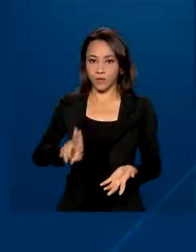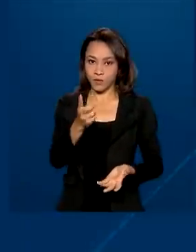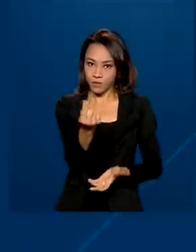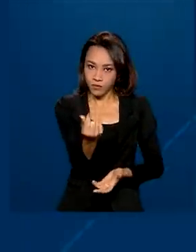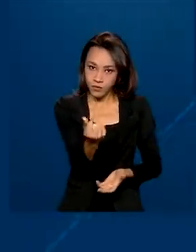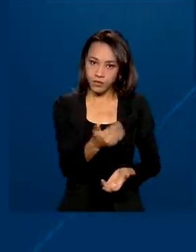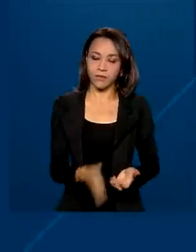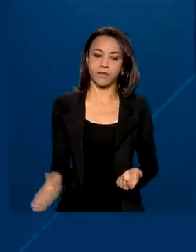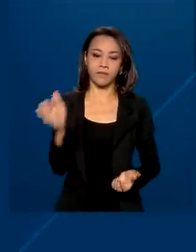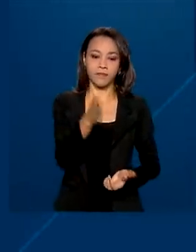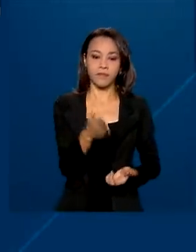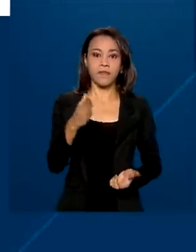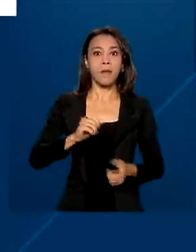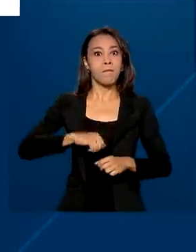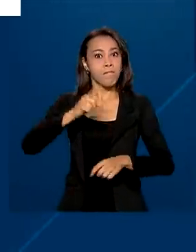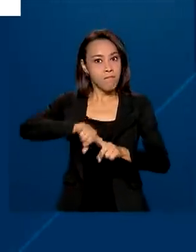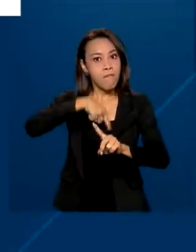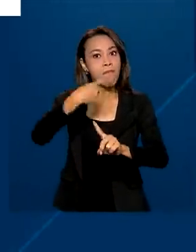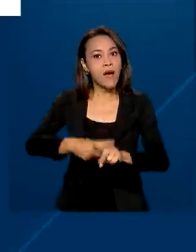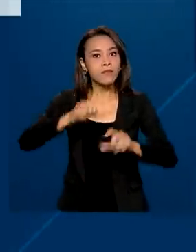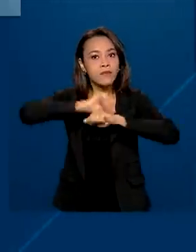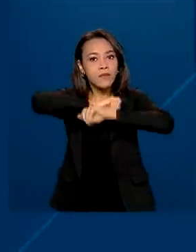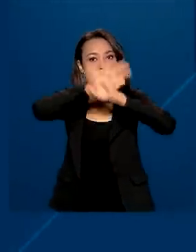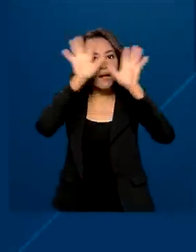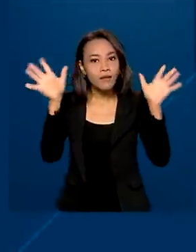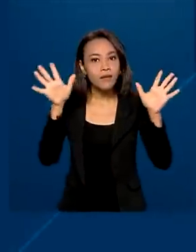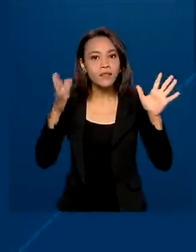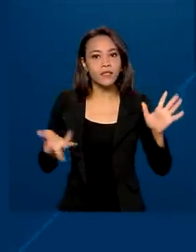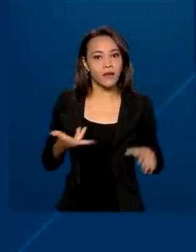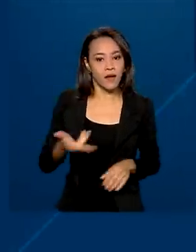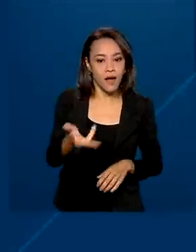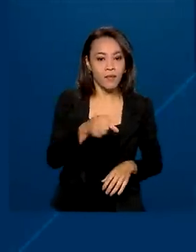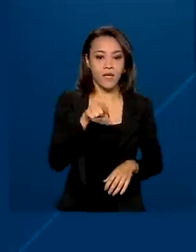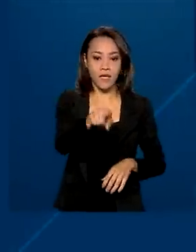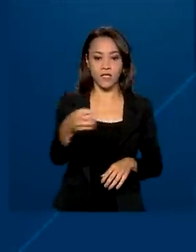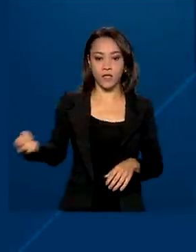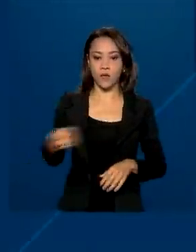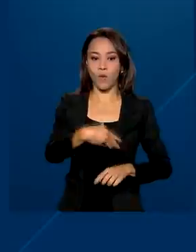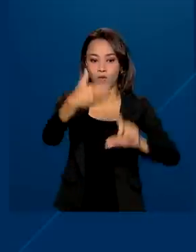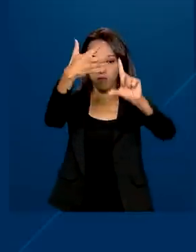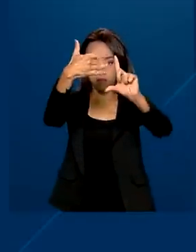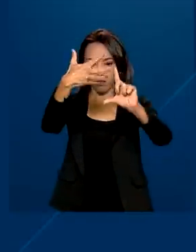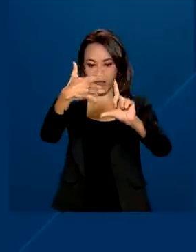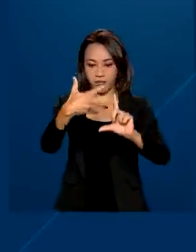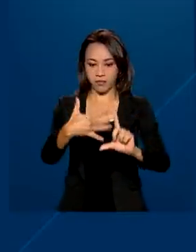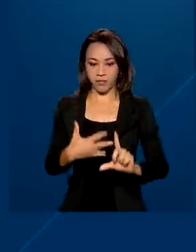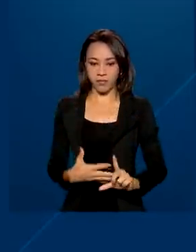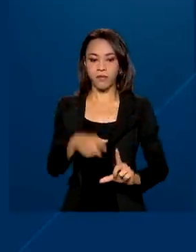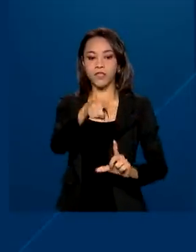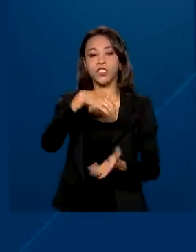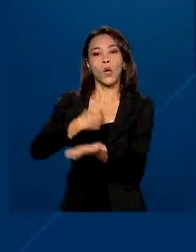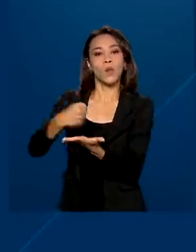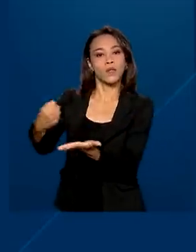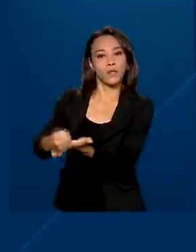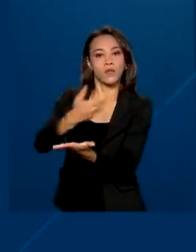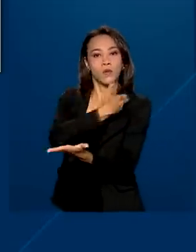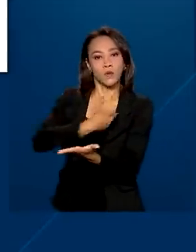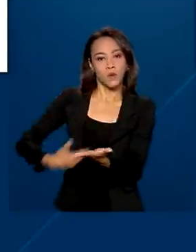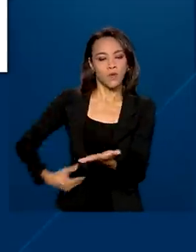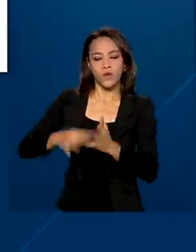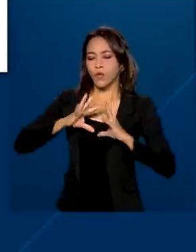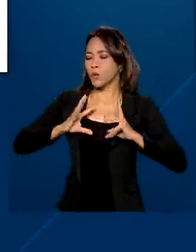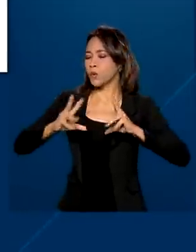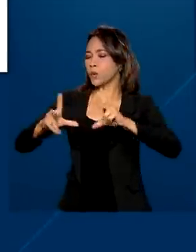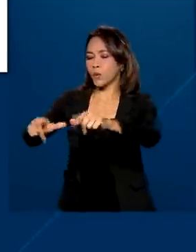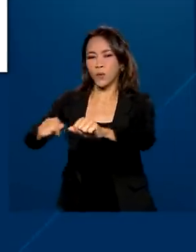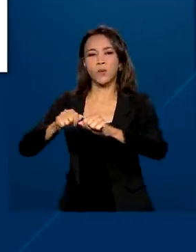Mais transparência e agilidade. Com o novo Portal Nacional de Contratações Públicas, todos os contratos